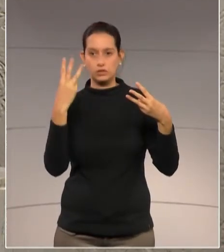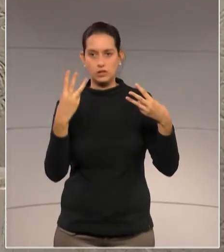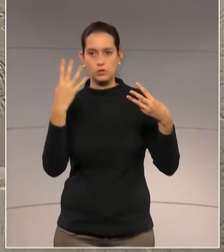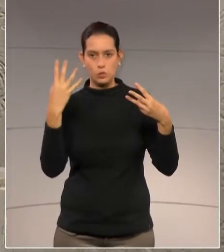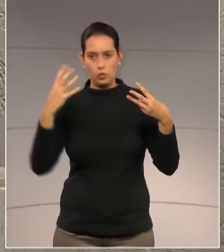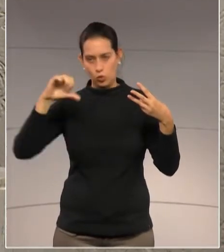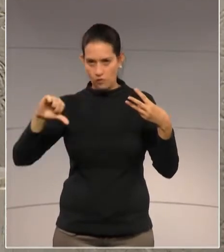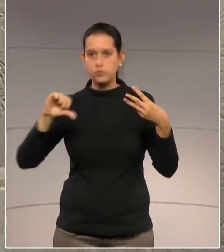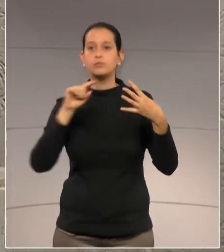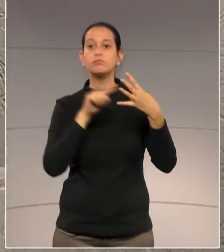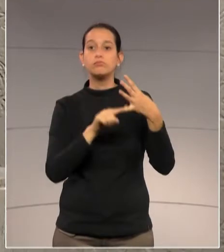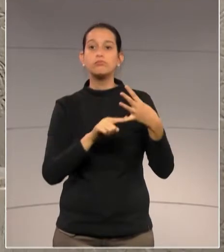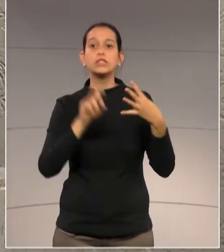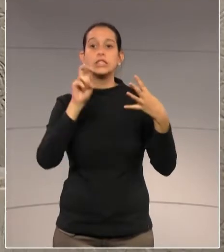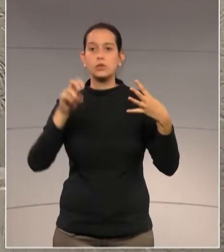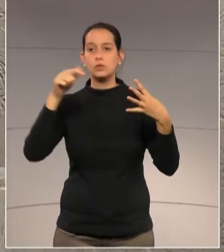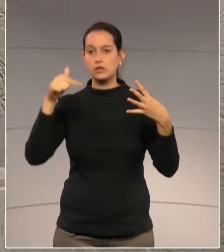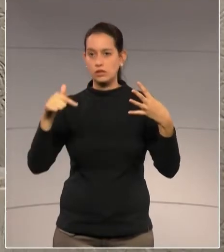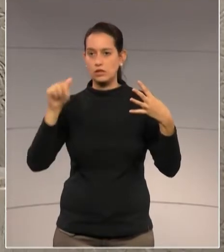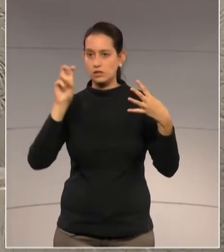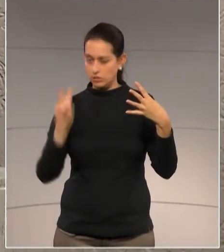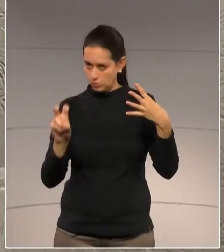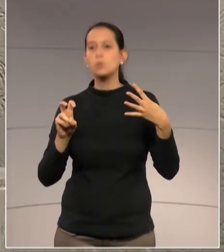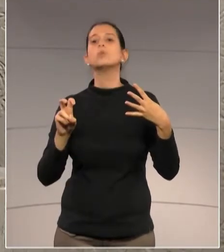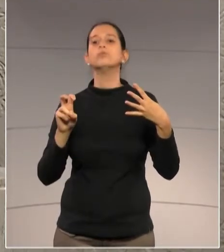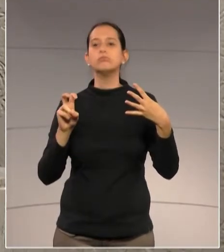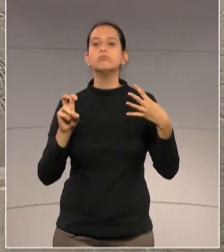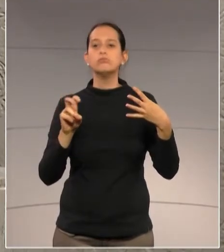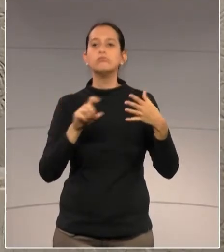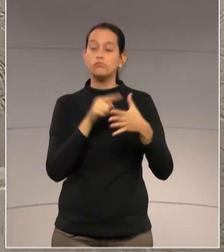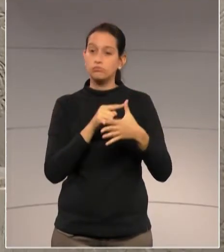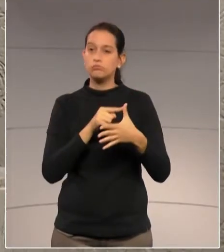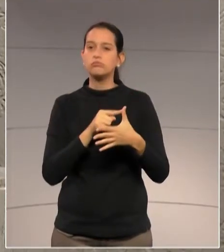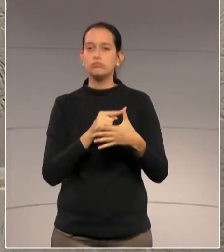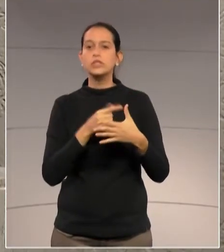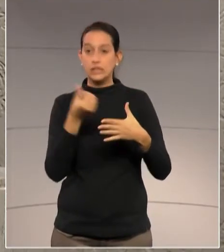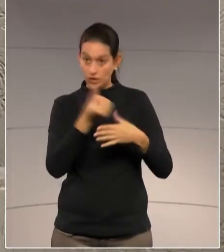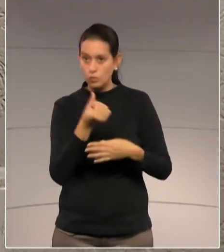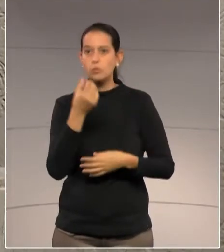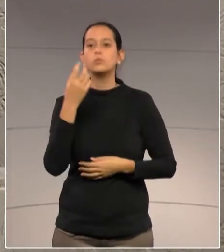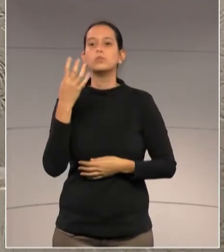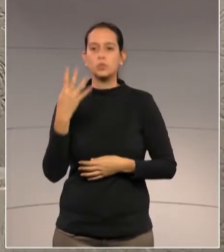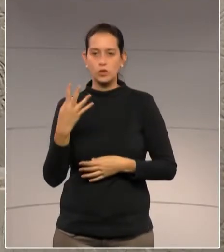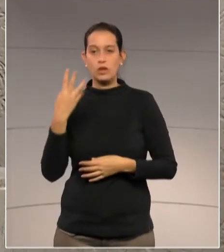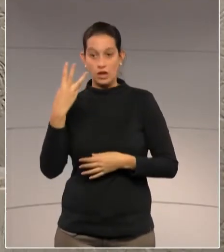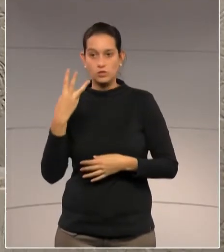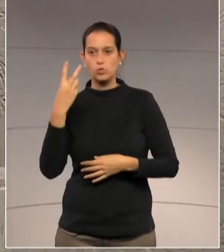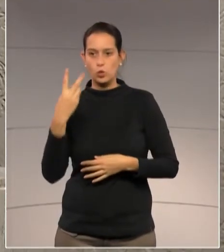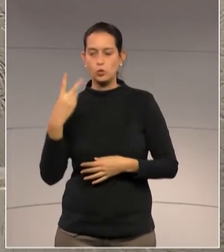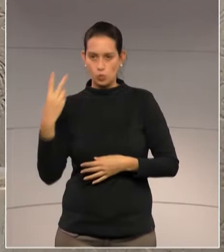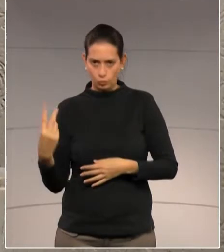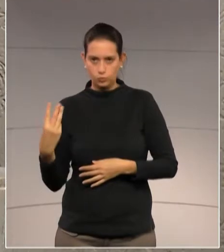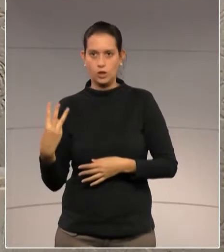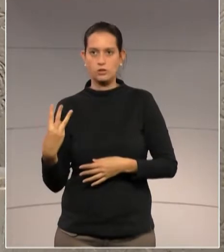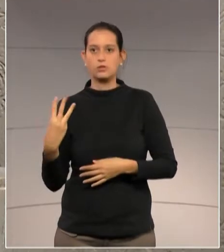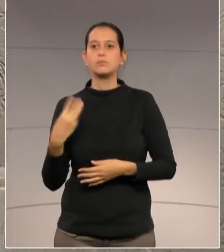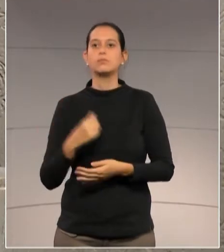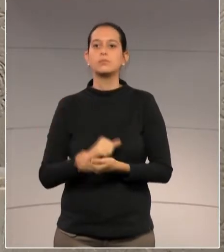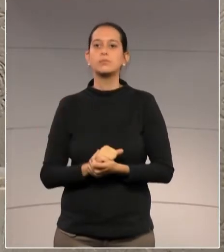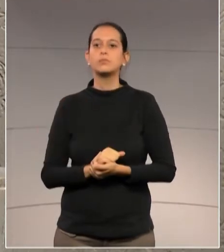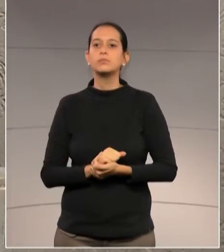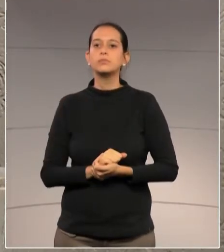e Roncor, 575, entre Palmitópolis e IJS, 413, o Corredor Metolitano da Fazenda Rio Grande, a